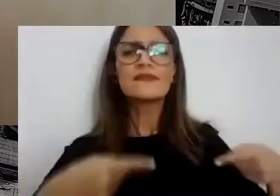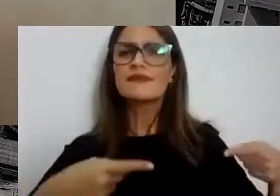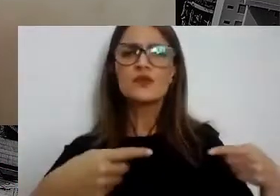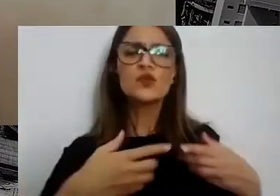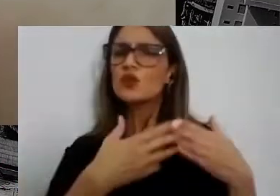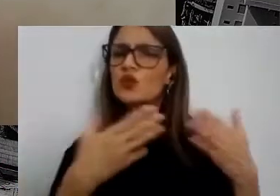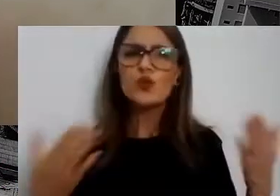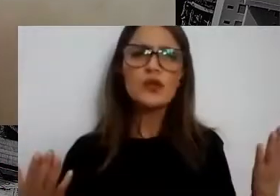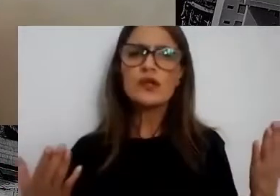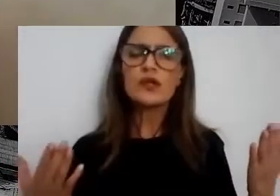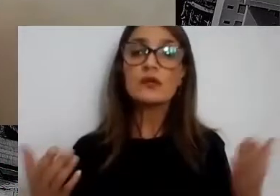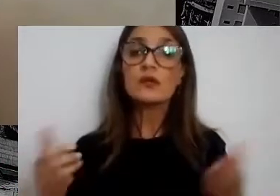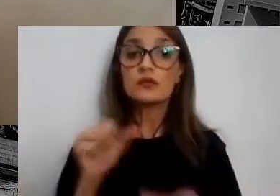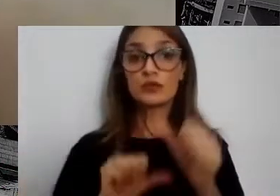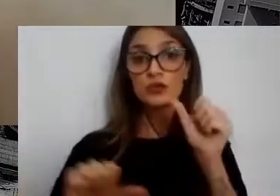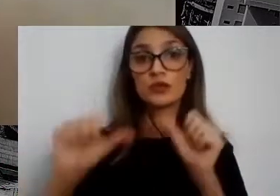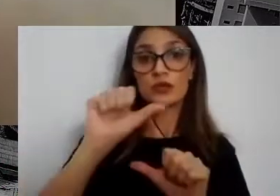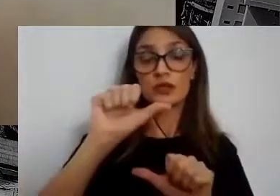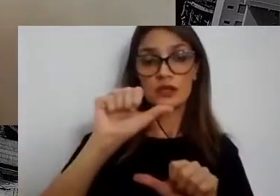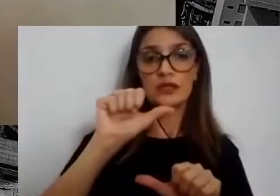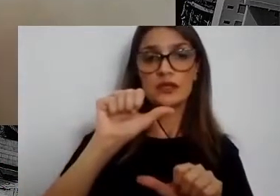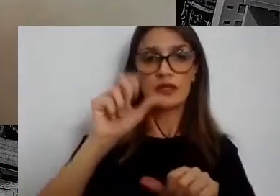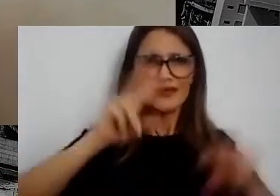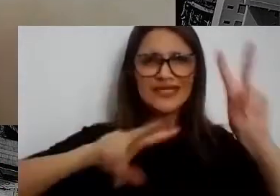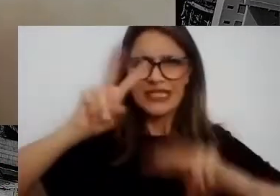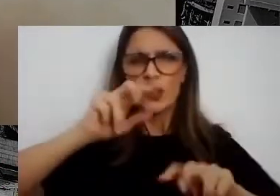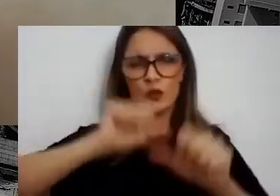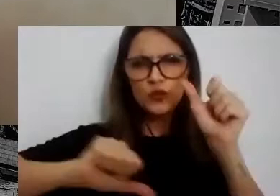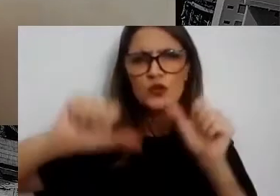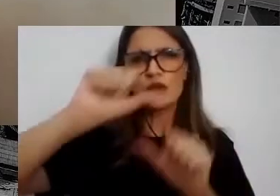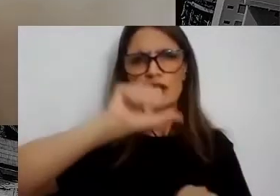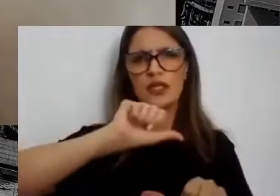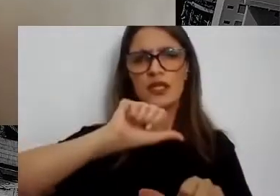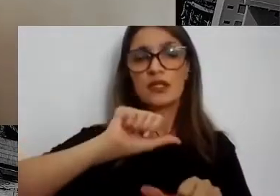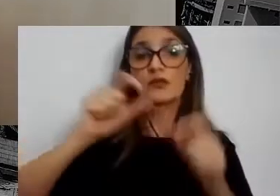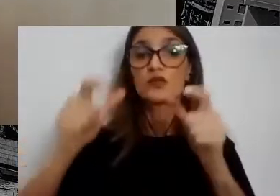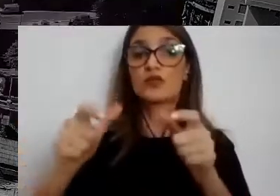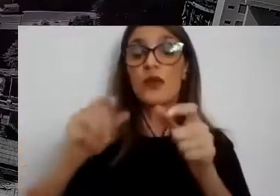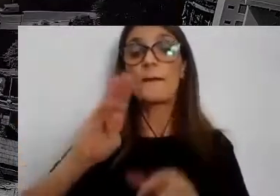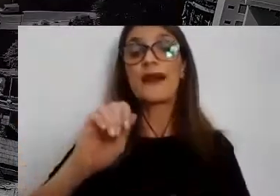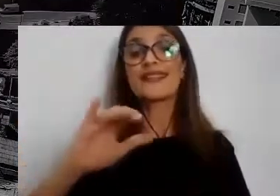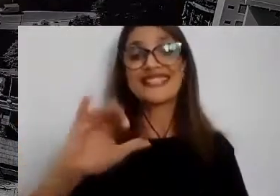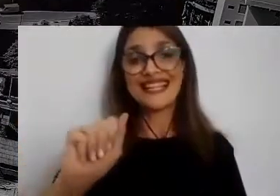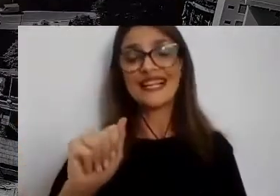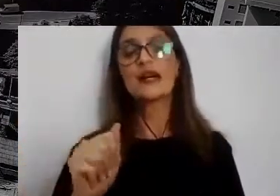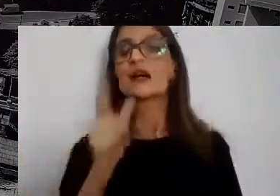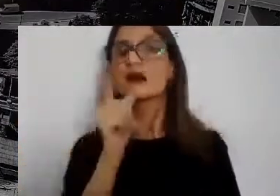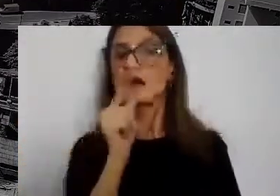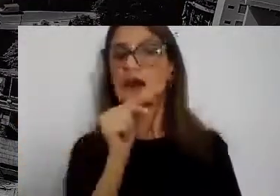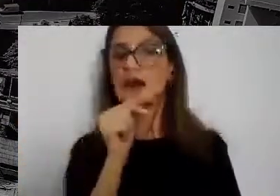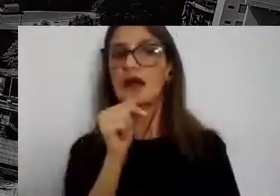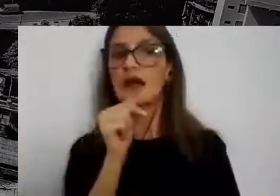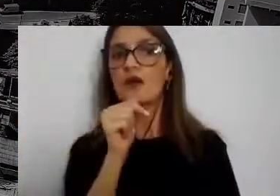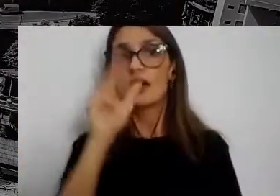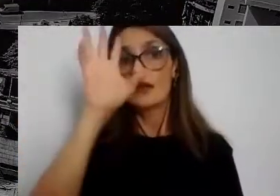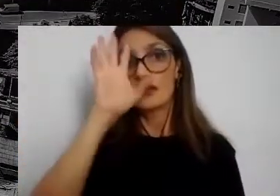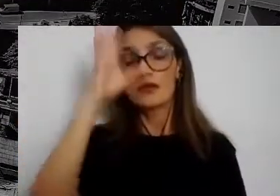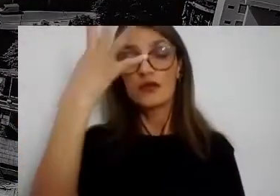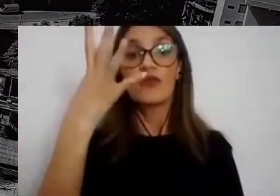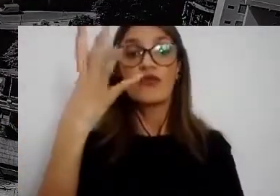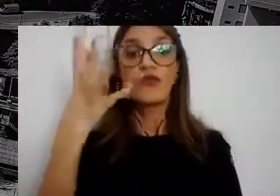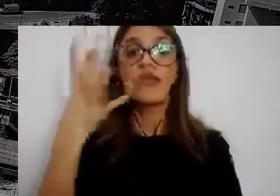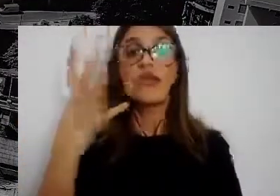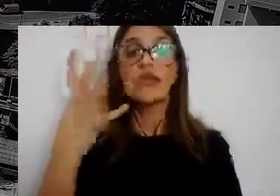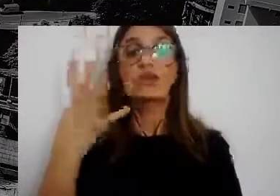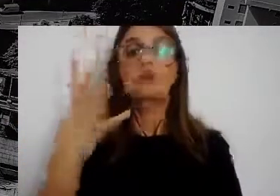para a transformação da visão sobre a gestão do território em bacias hidrográficas, considerando as soluções baseadas na natureza, de modo que